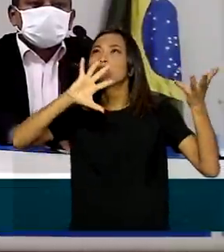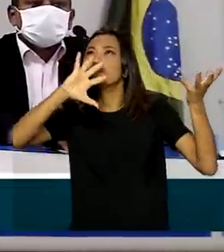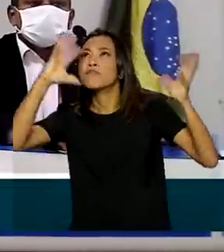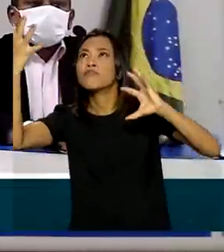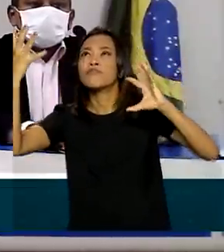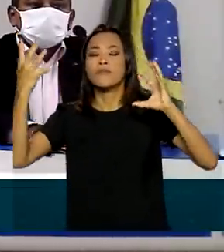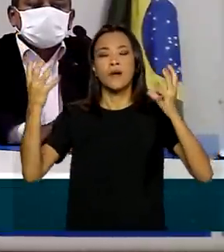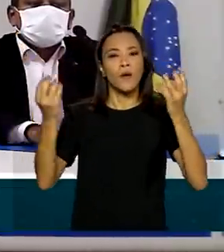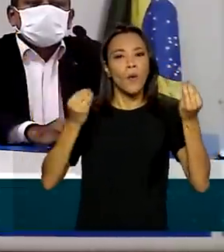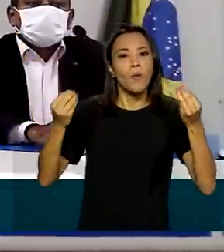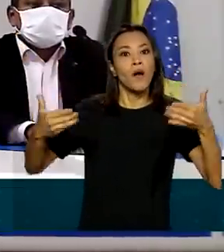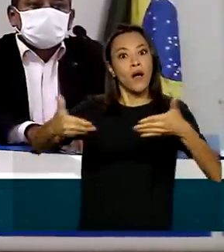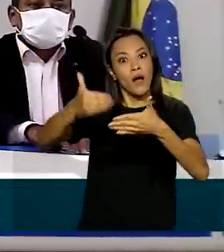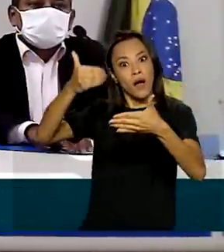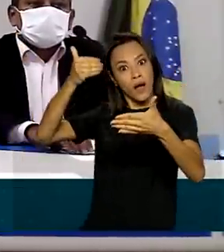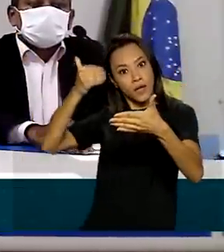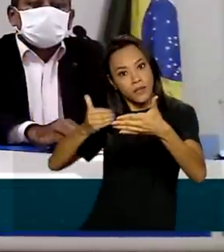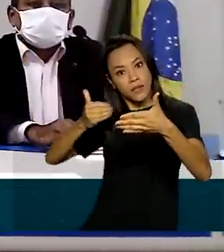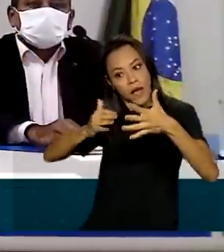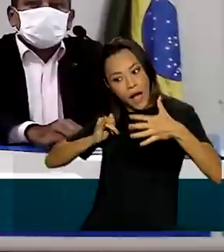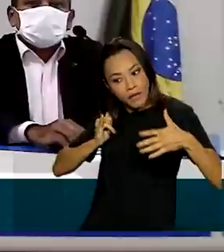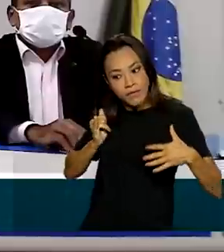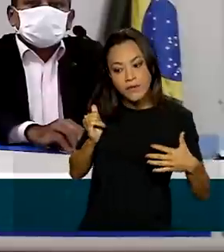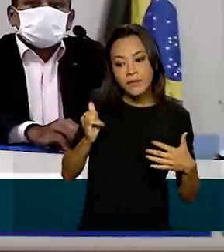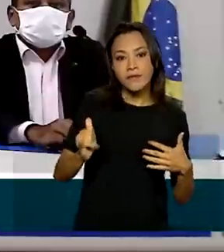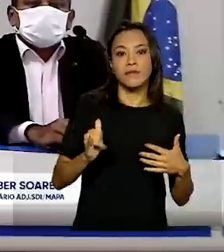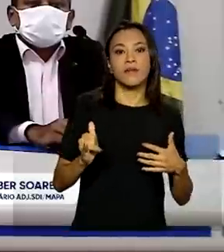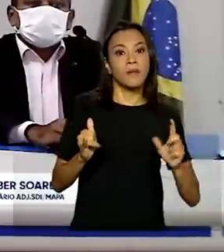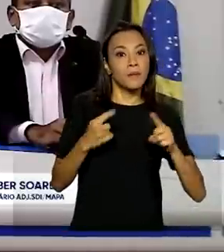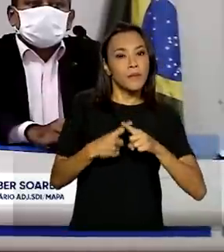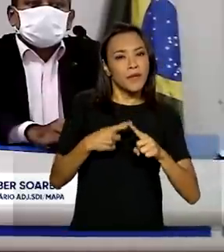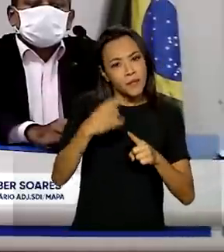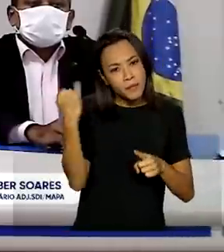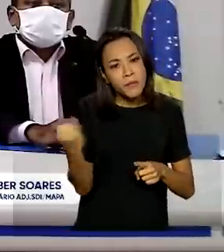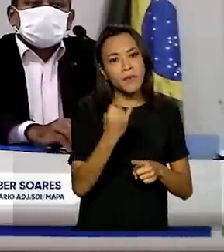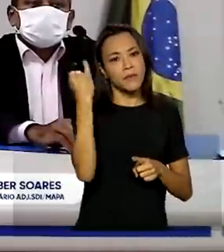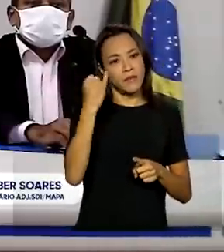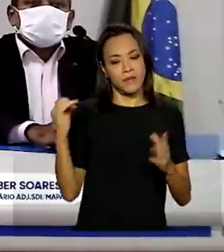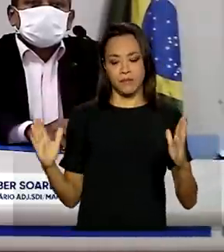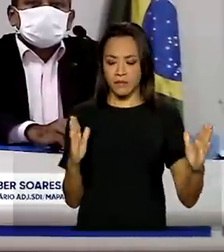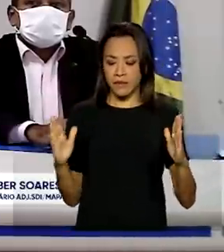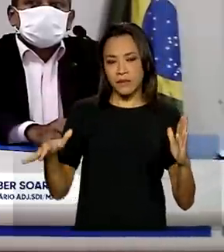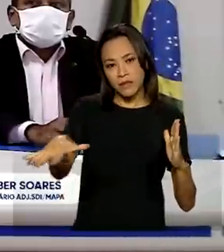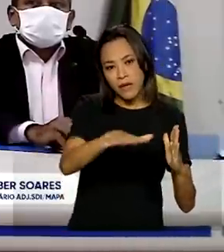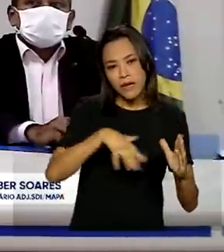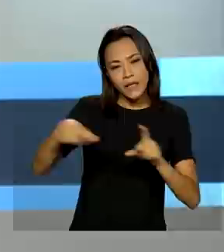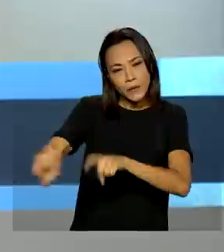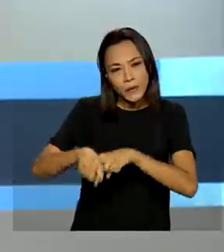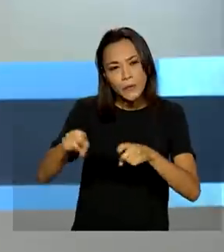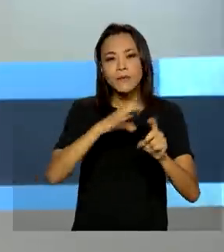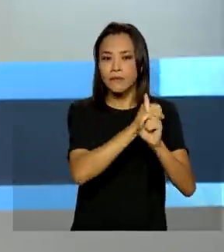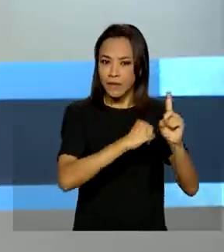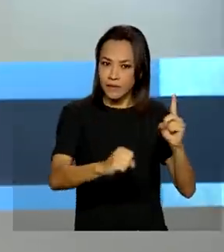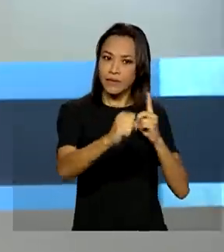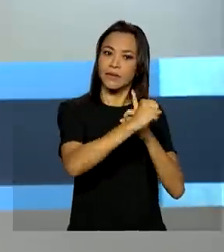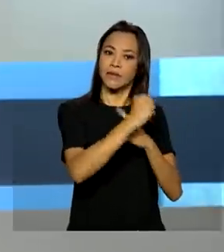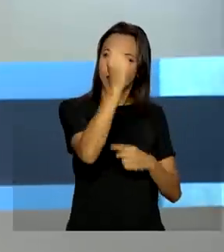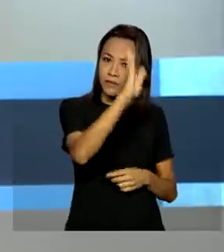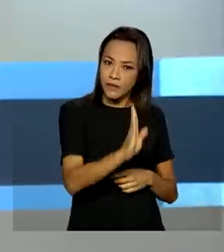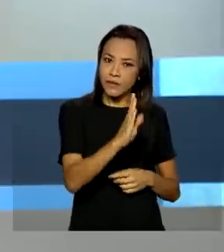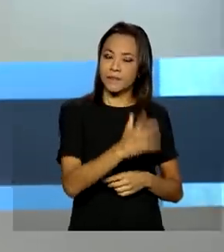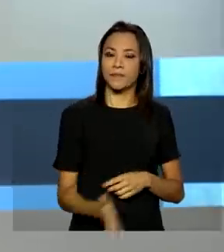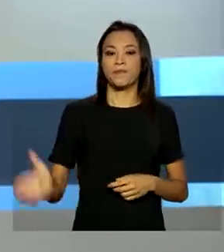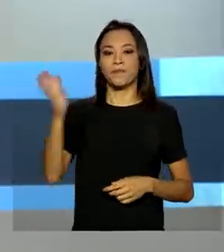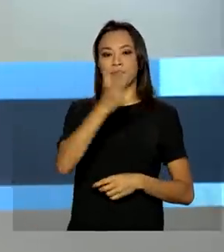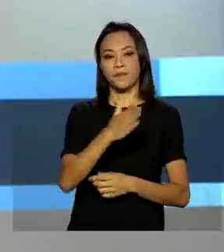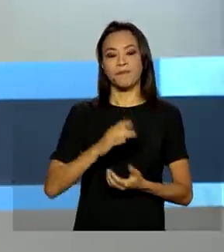climática antecipada, justamente por quê? Porque é importante para a agricultura, importante para a sociedade brasileira. Além